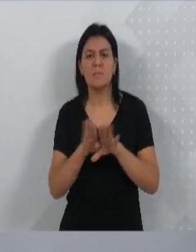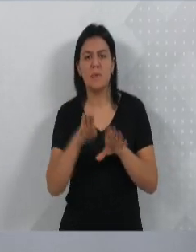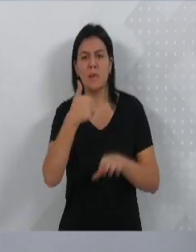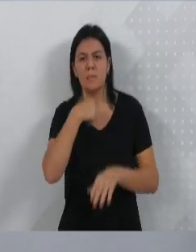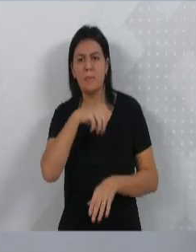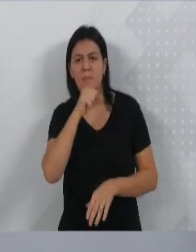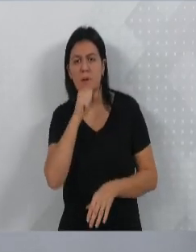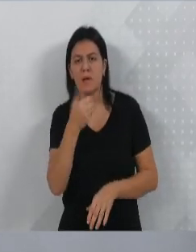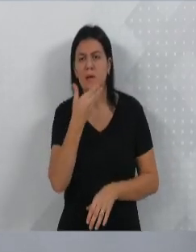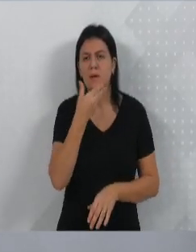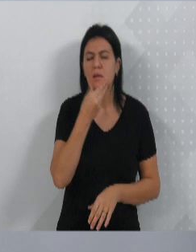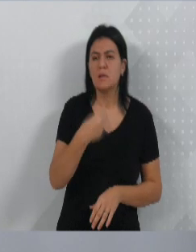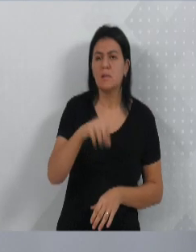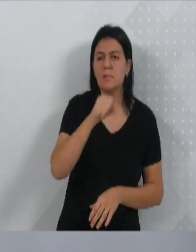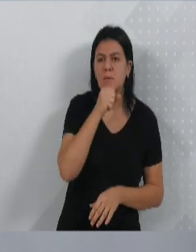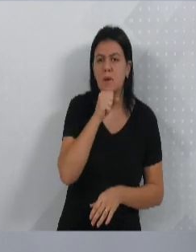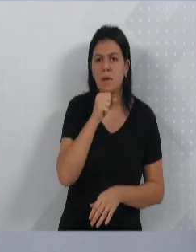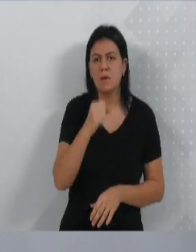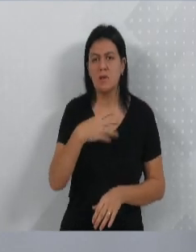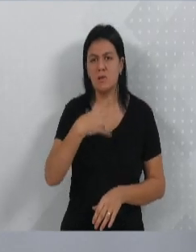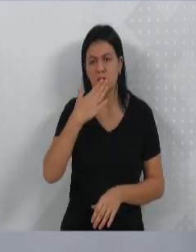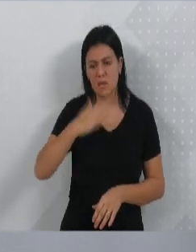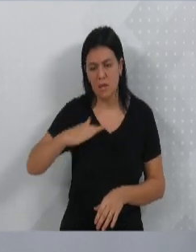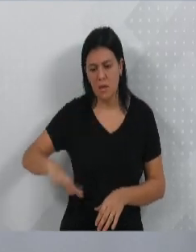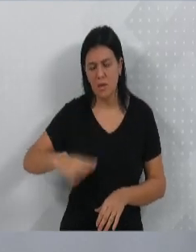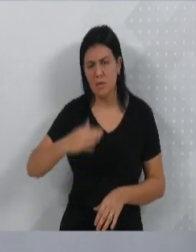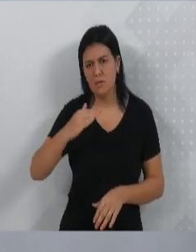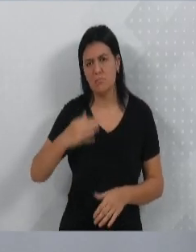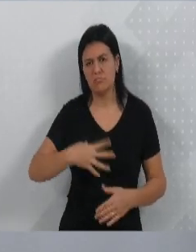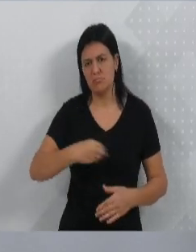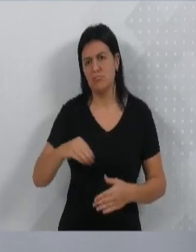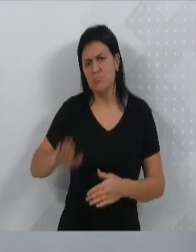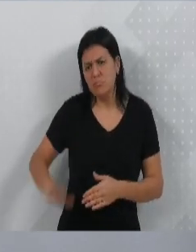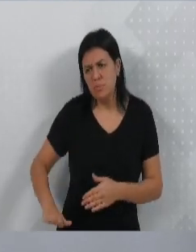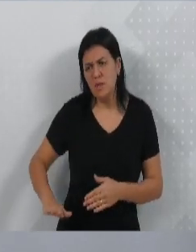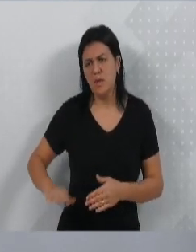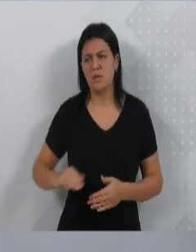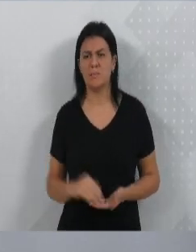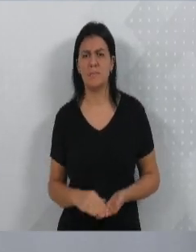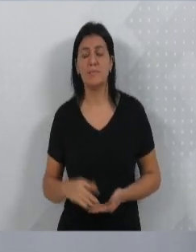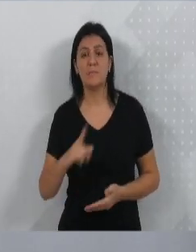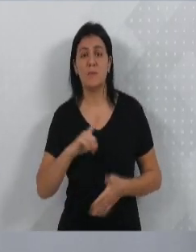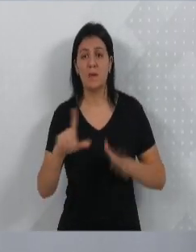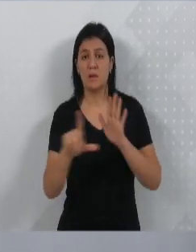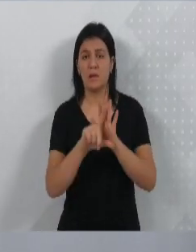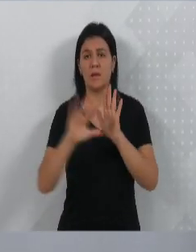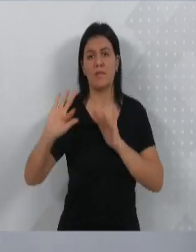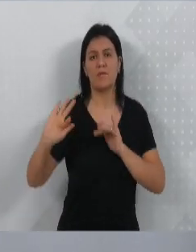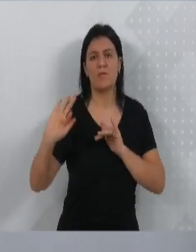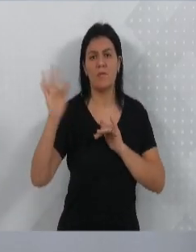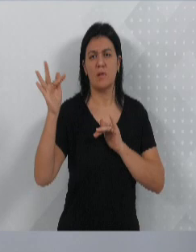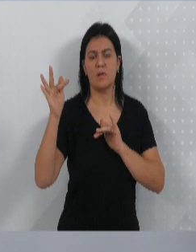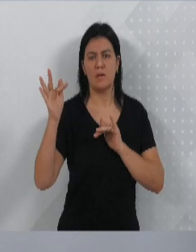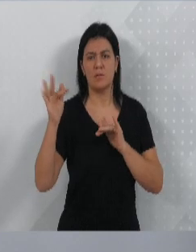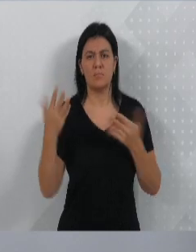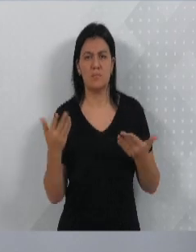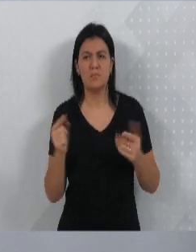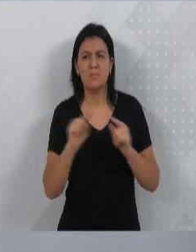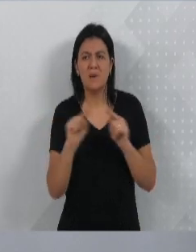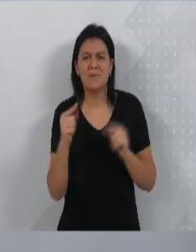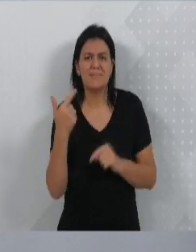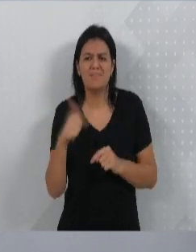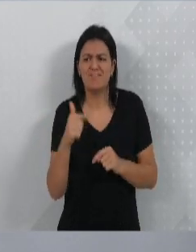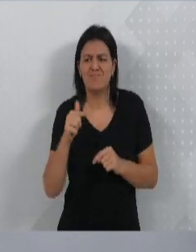de crianças pequenas. O que houve? Existe uma lei federal que prevê essas vagas nos estacionamentos, mas não